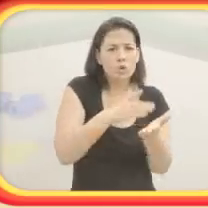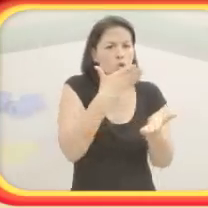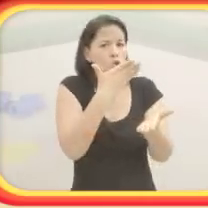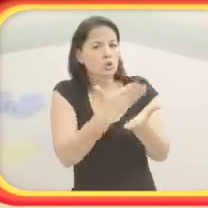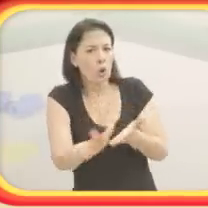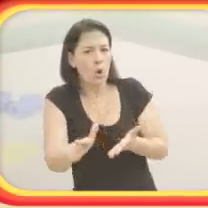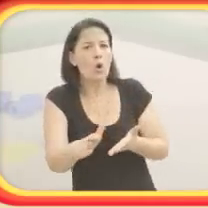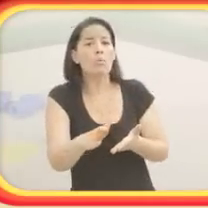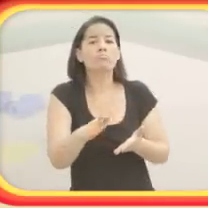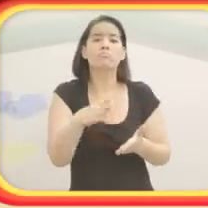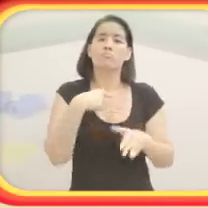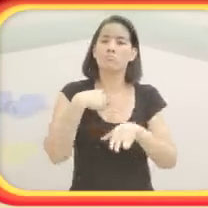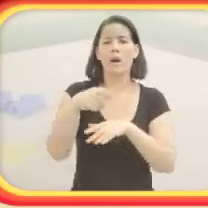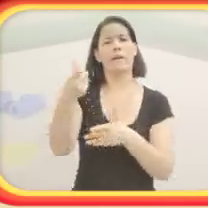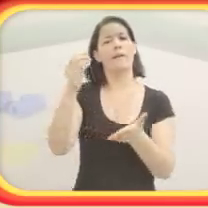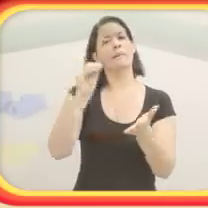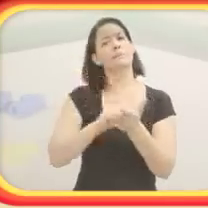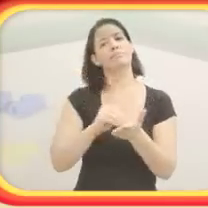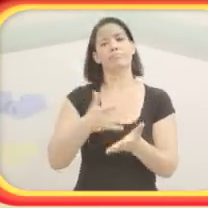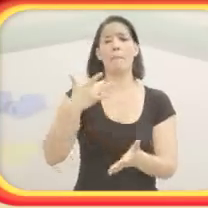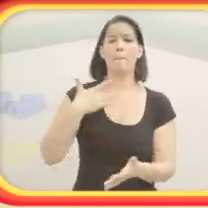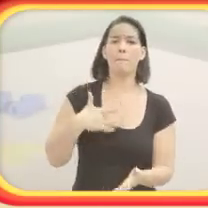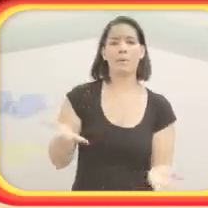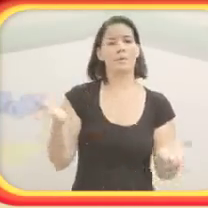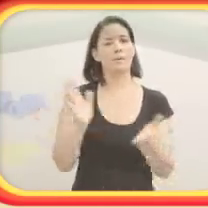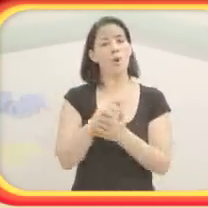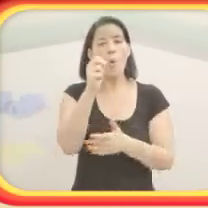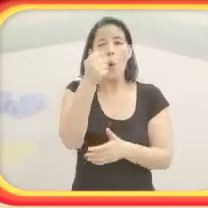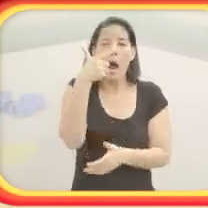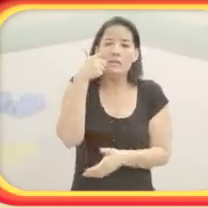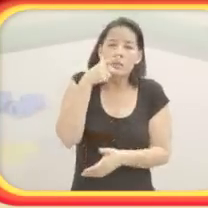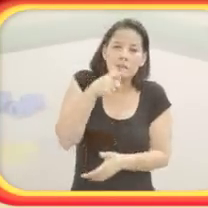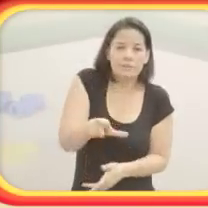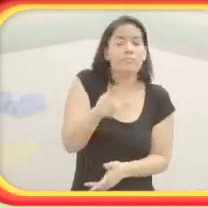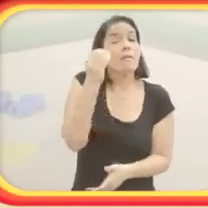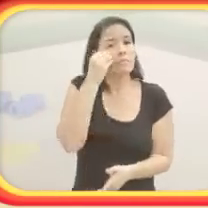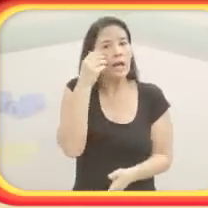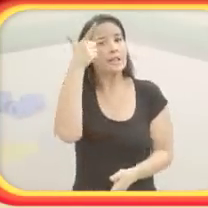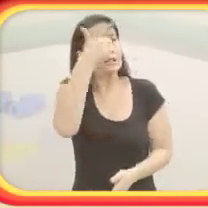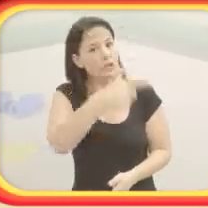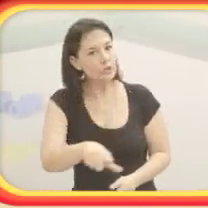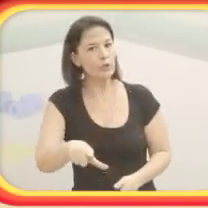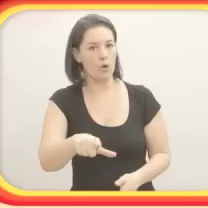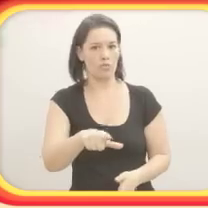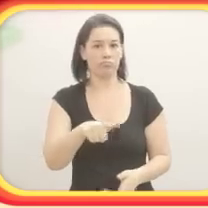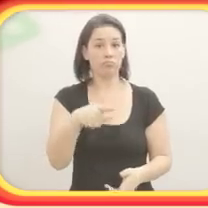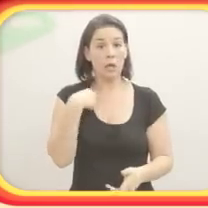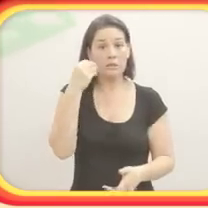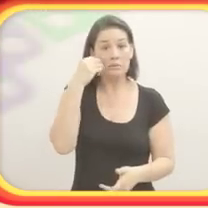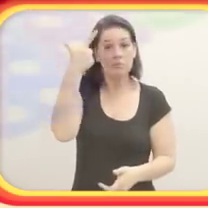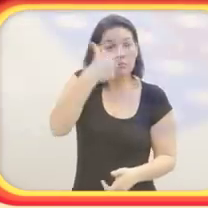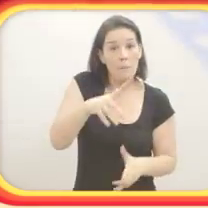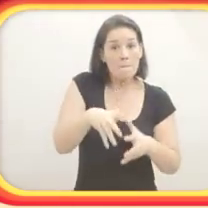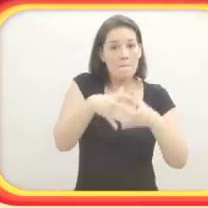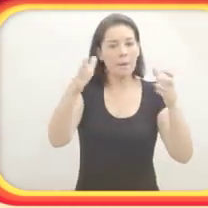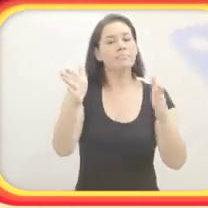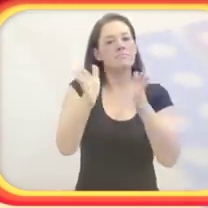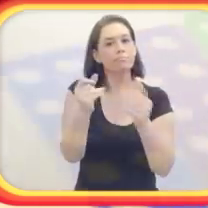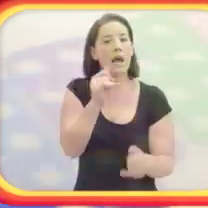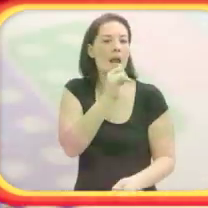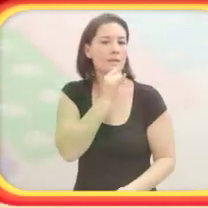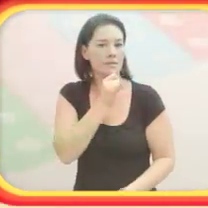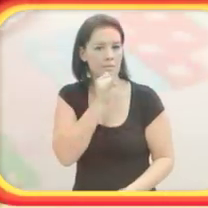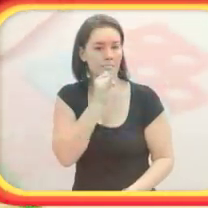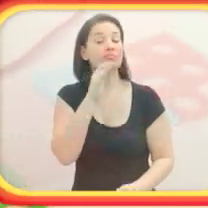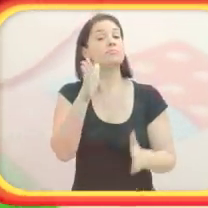um pino aqui, aí eu dizia assim, ah, puxa, que pena, você quase acertou, vamos tentar novamente. Quando eu aumentava, eu